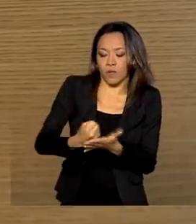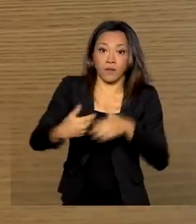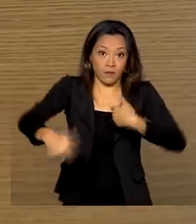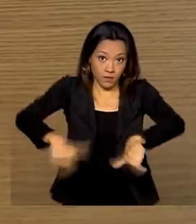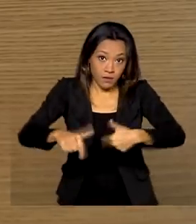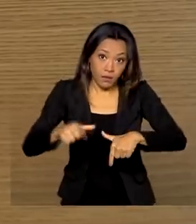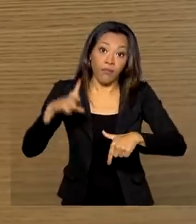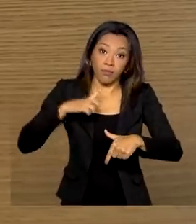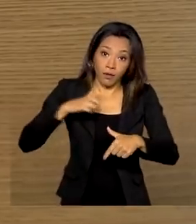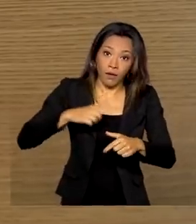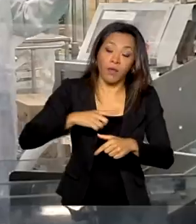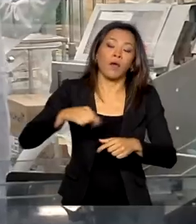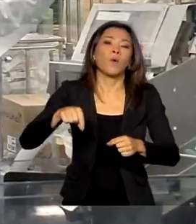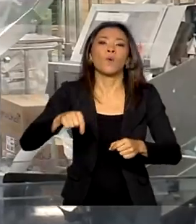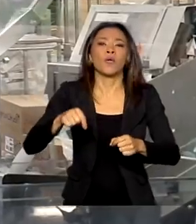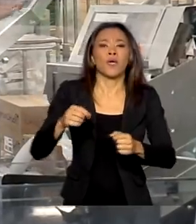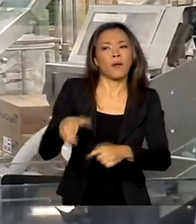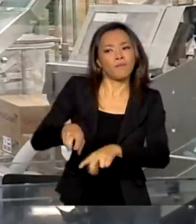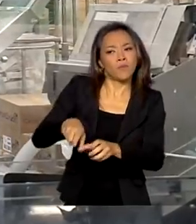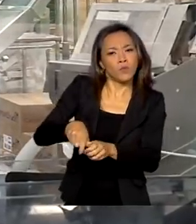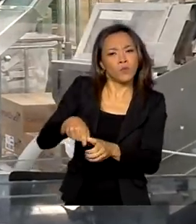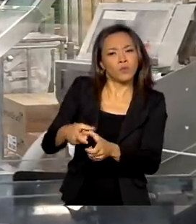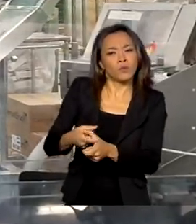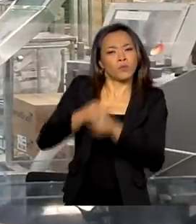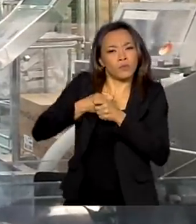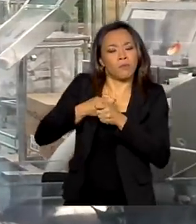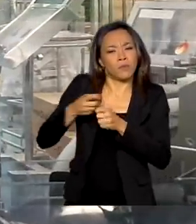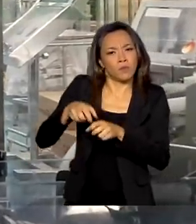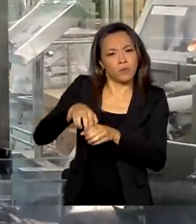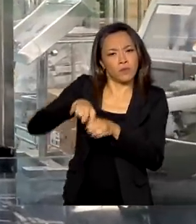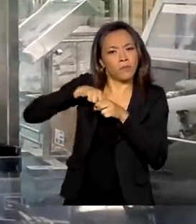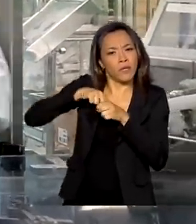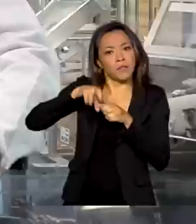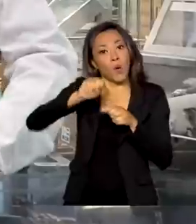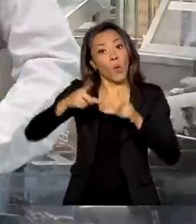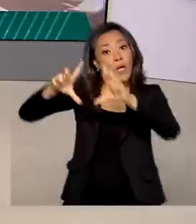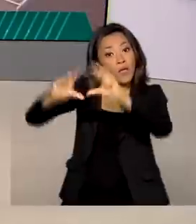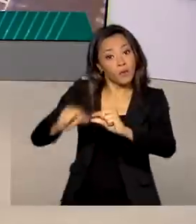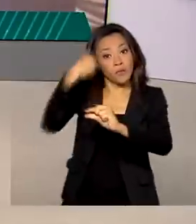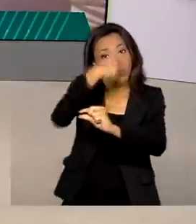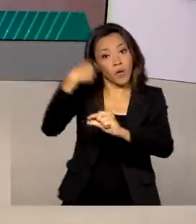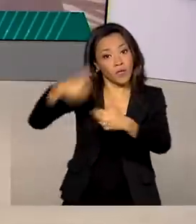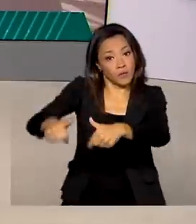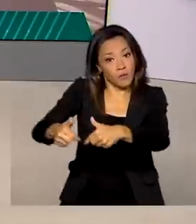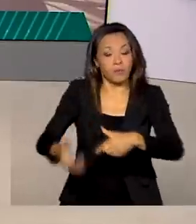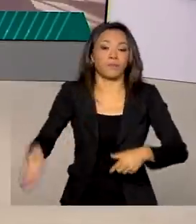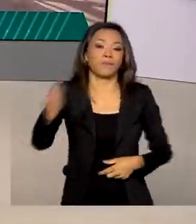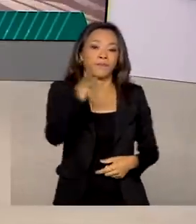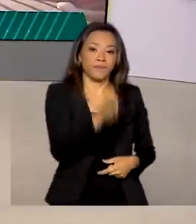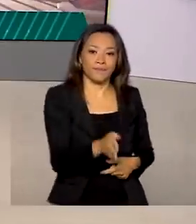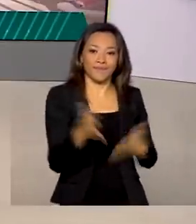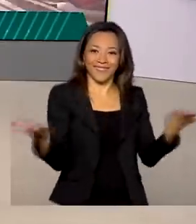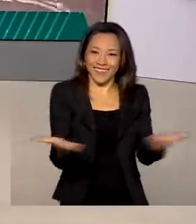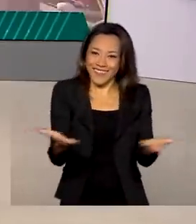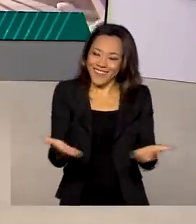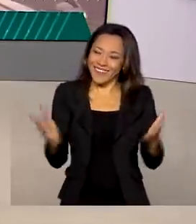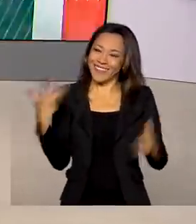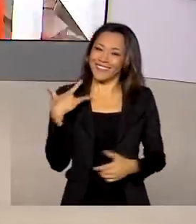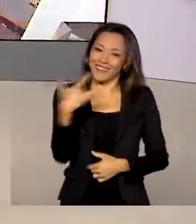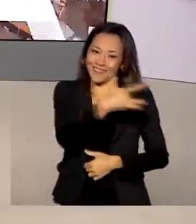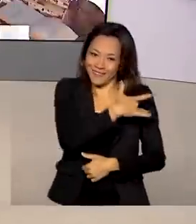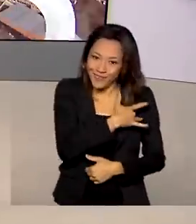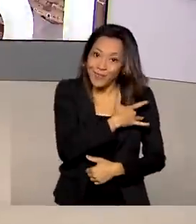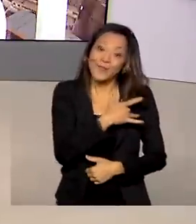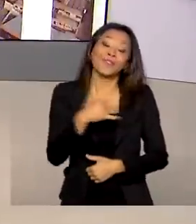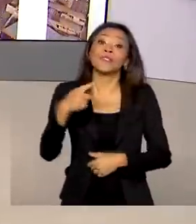tenham a jornada suspensa ou reduzida nesta nova edição. Agora vamos falar de saúde e